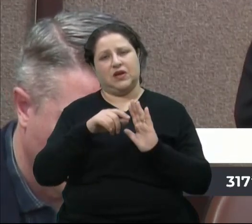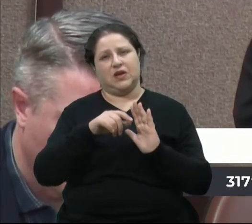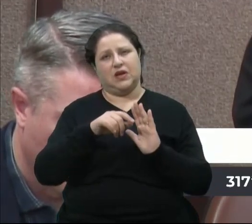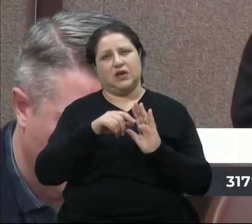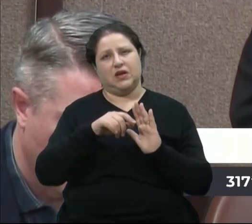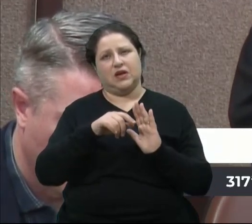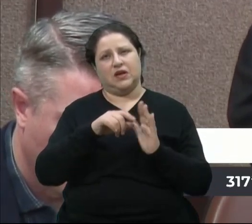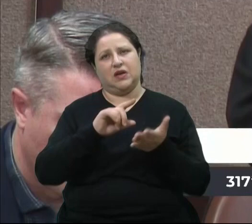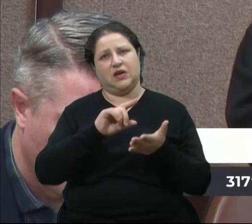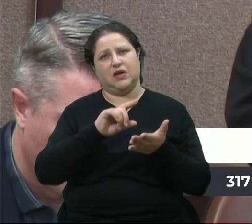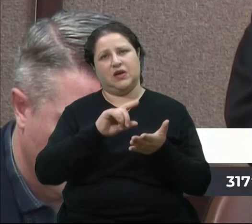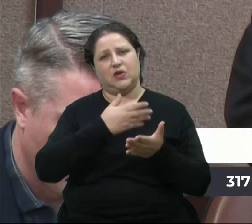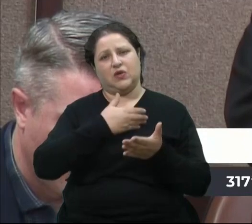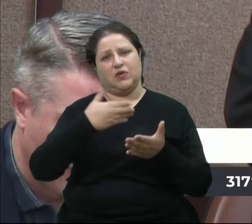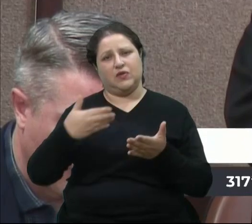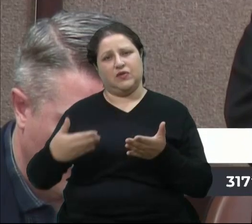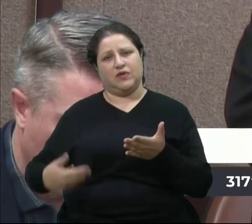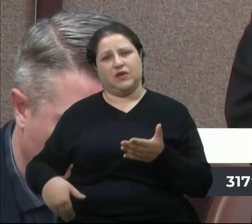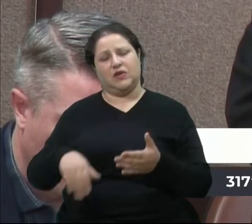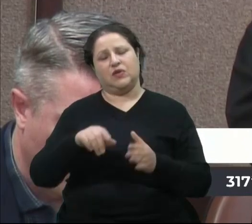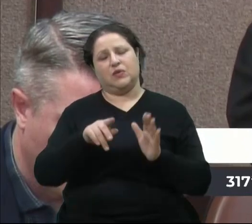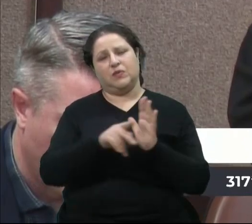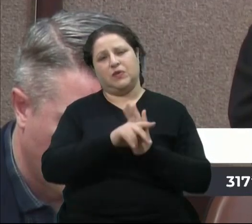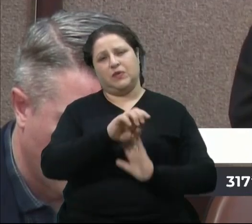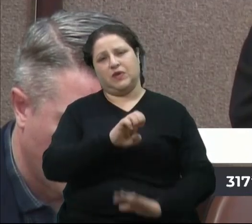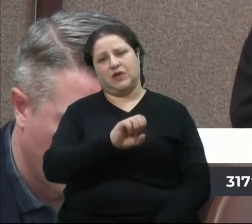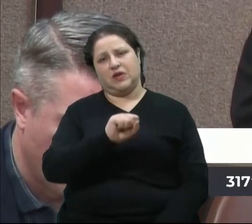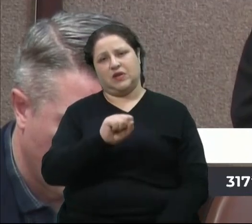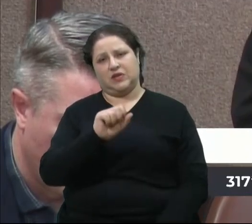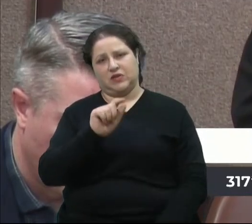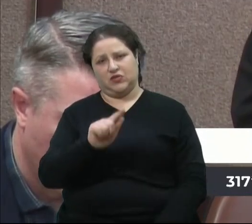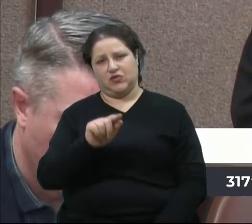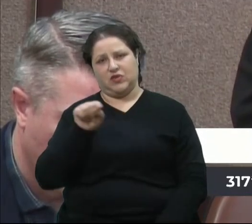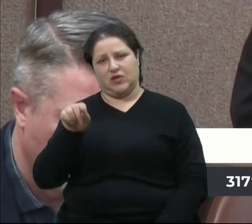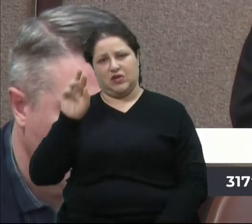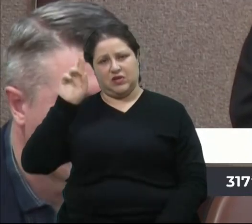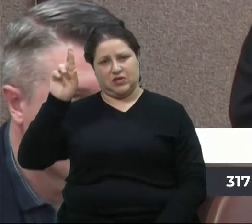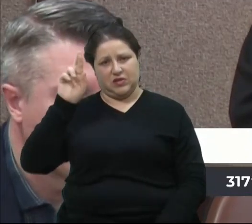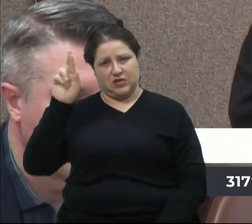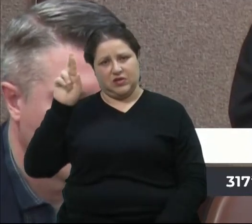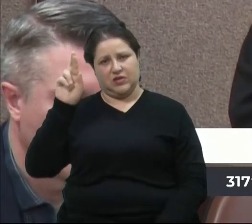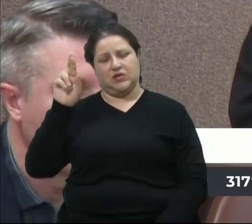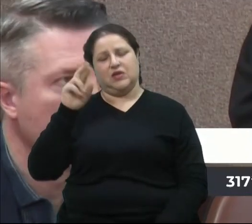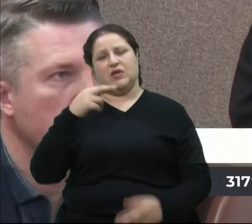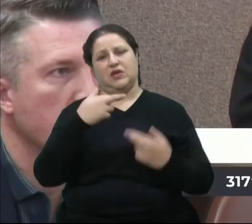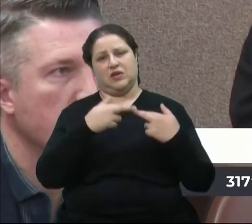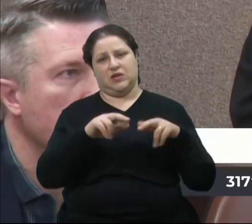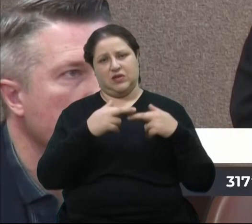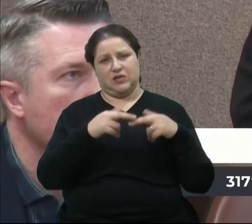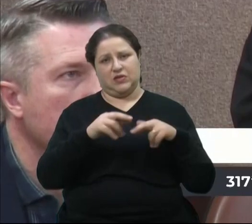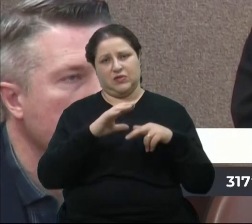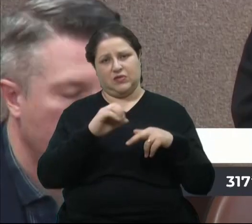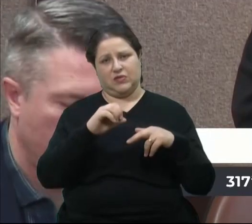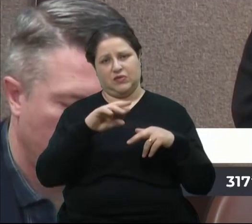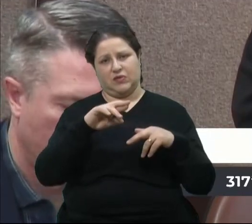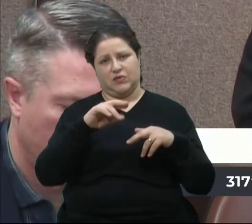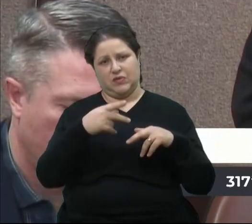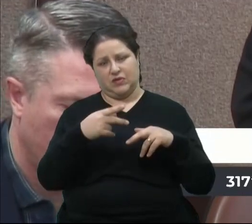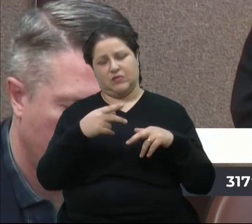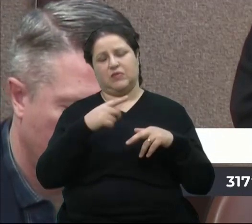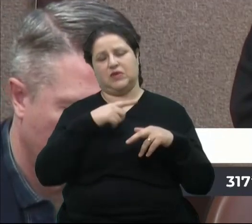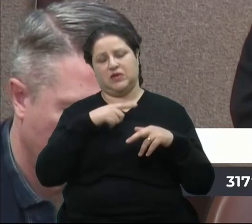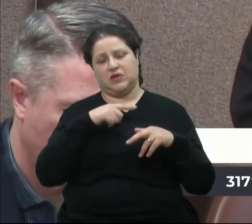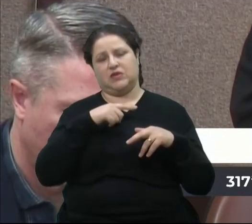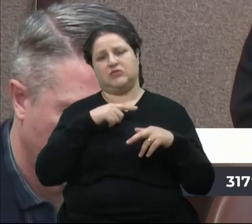and Governance, da empresa. Sob sua liderança, a Randon Corp tem adotado medidas significativas